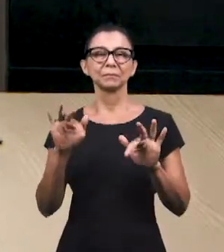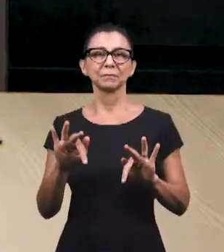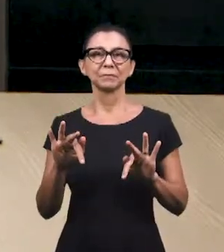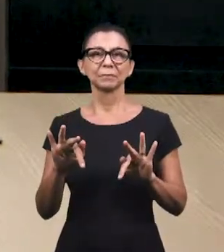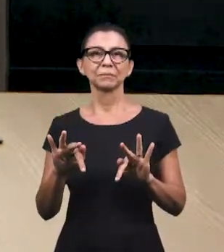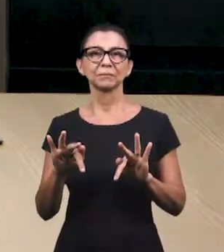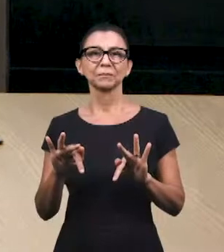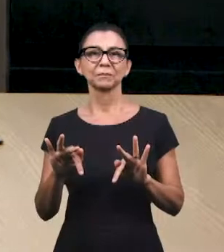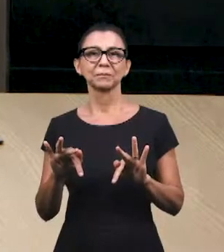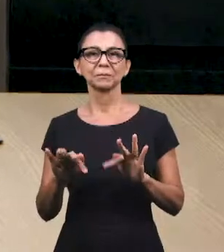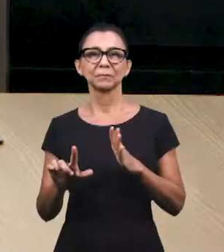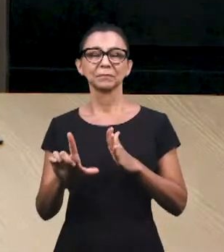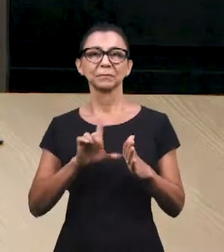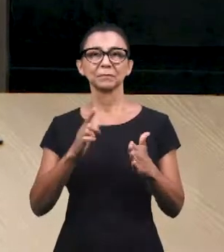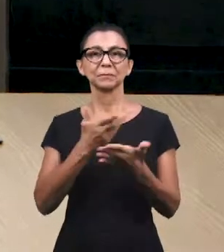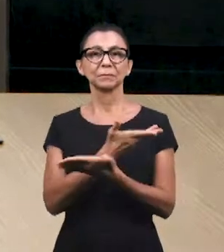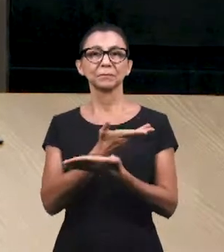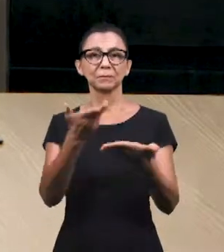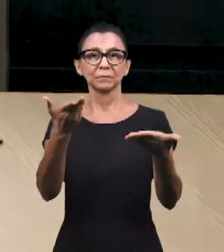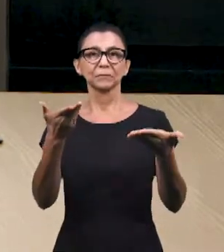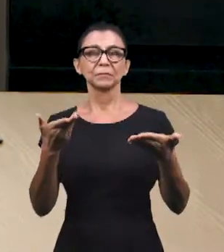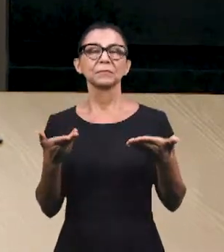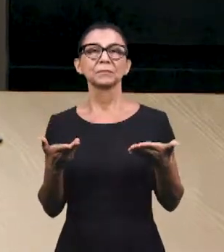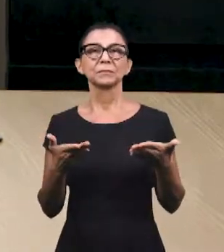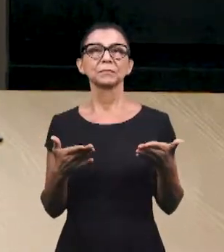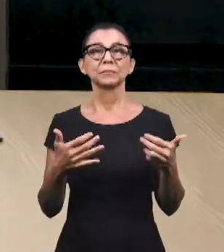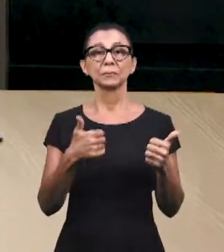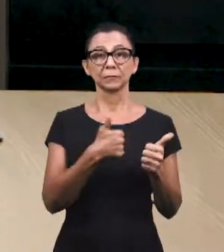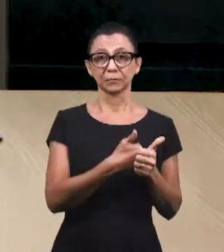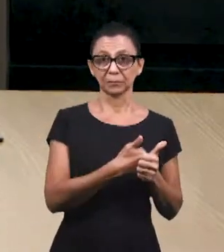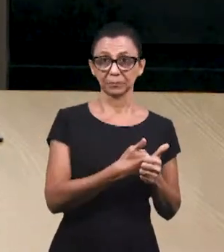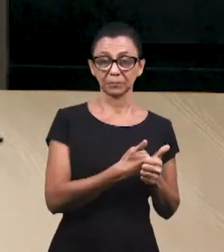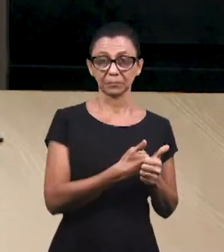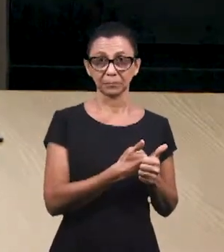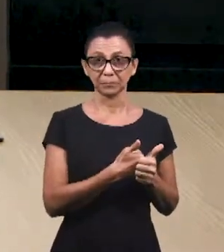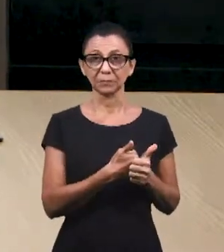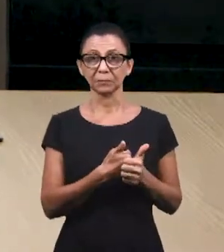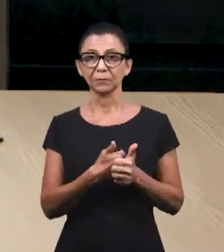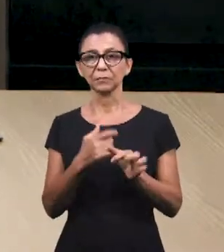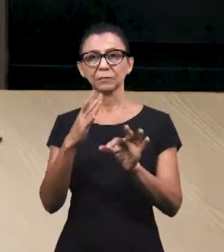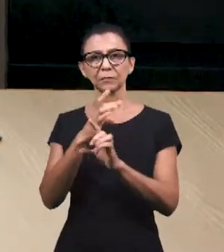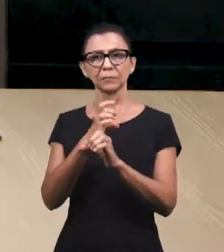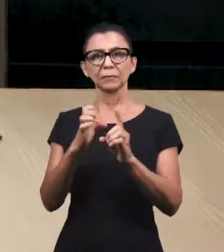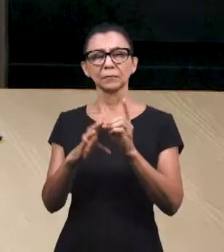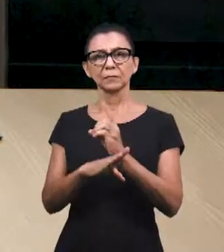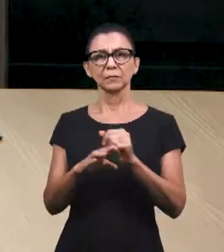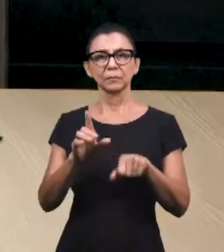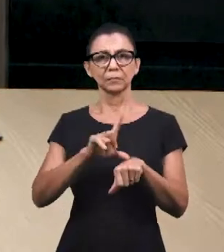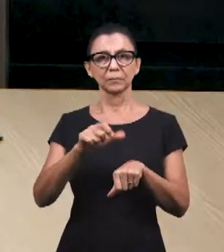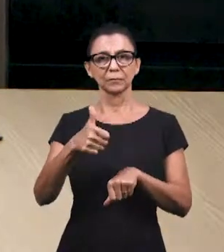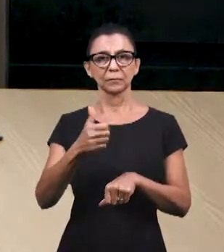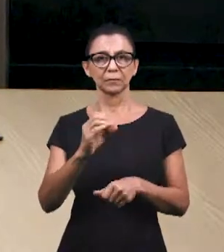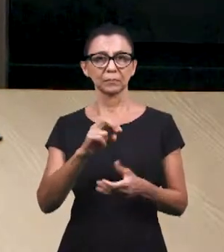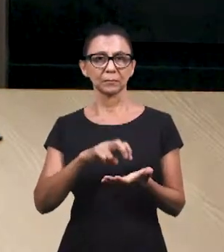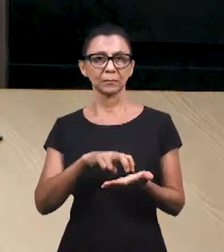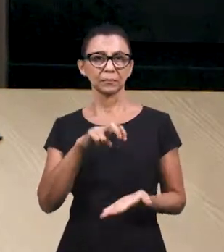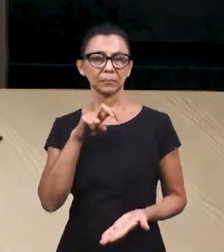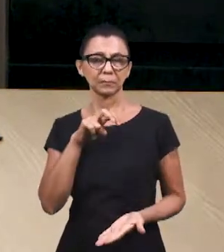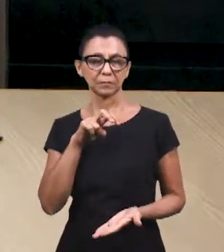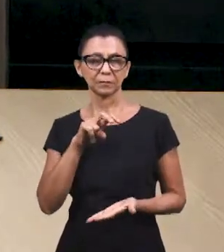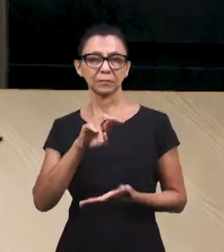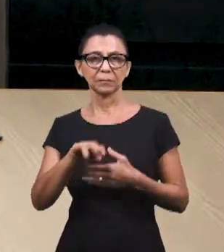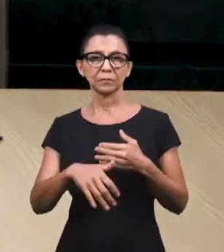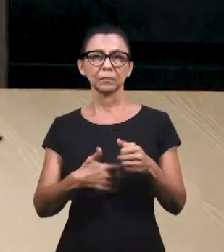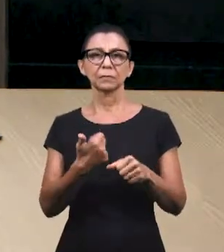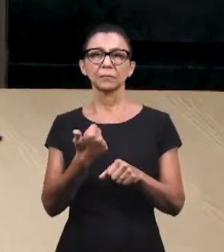eu quero agora convidar a você para nos acompanhar daqui a pouco na Escola Bíblica Dominical, às 10 horas da manhã, neste mesmo canal